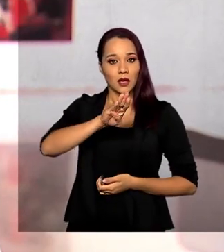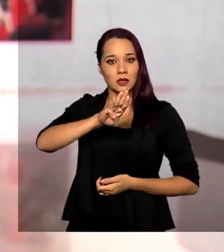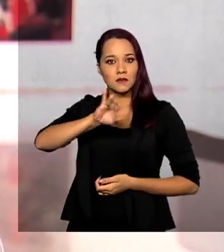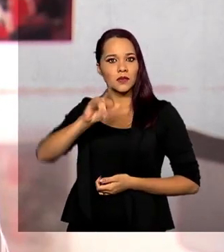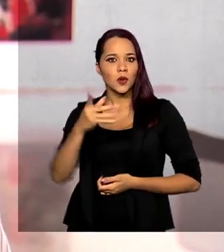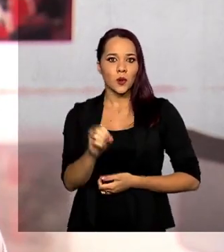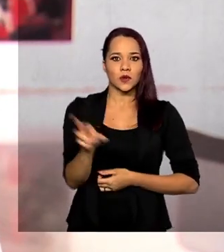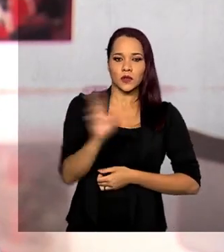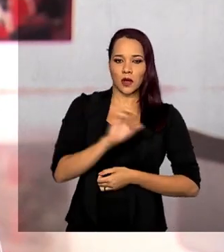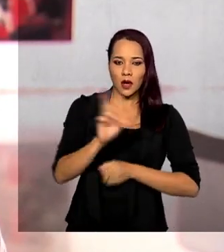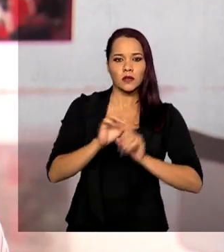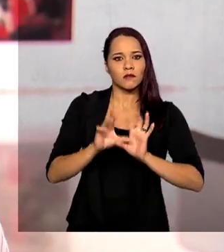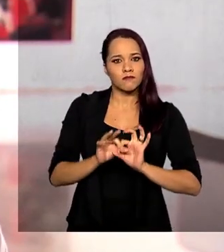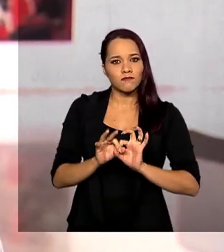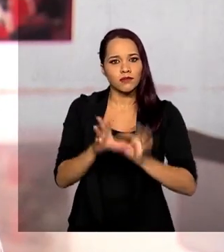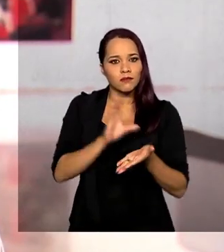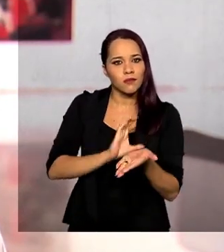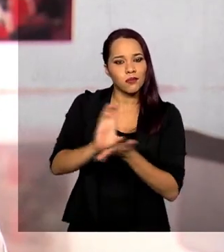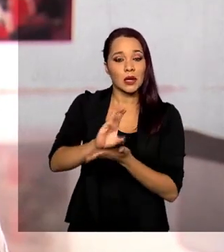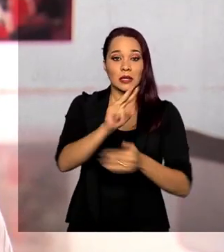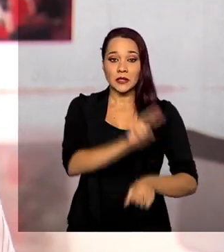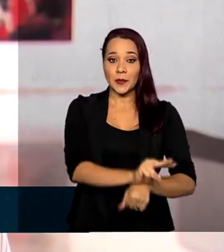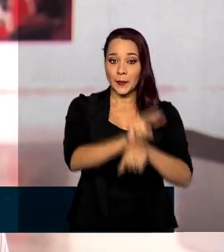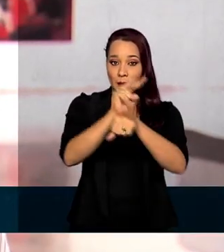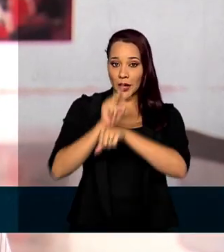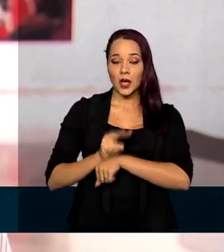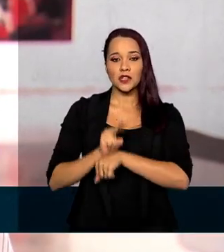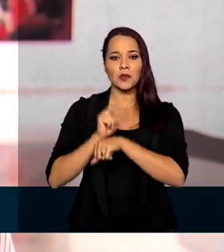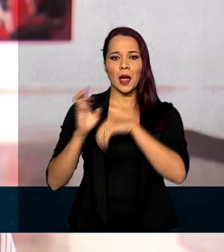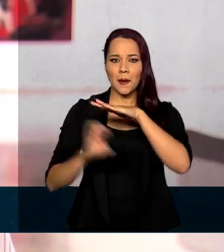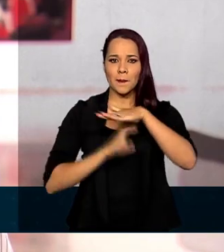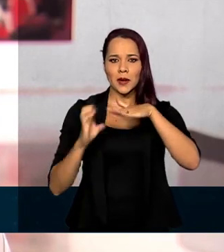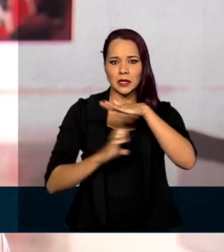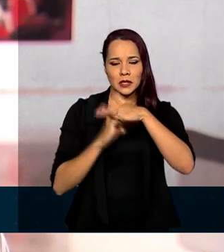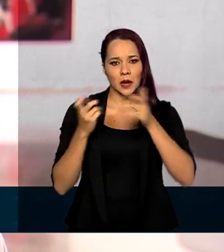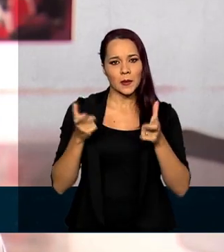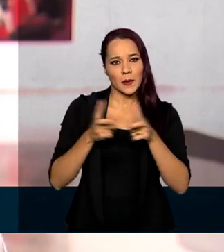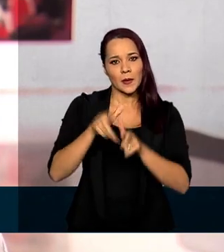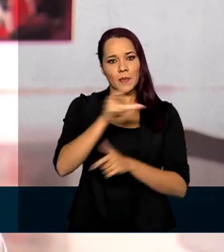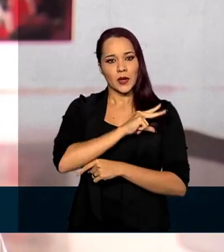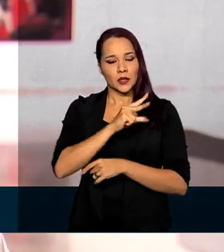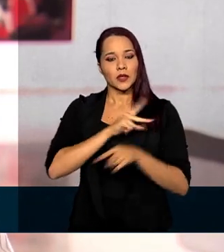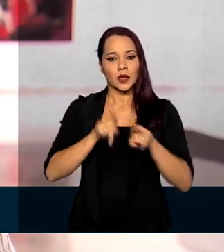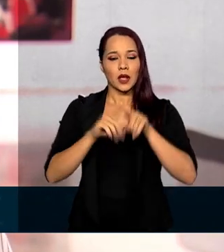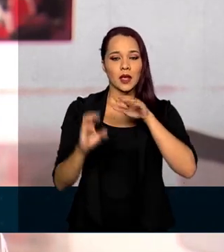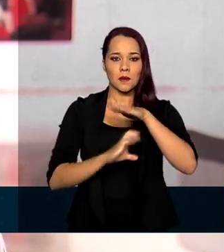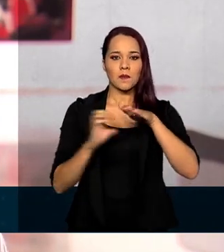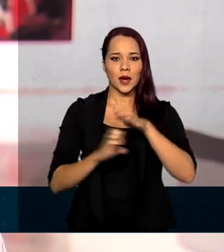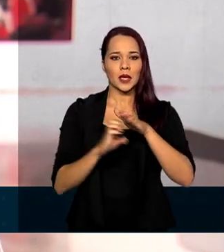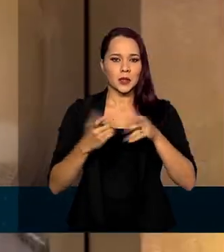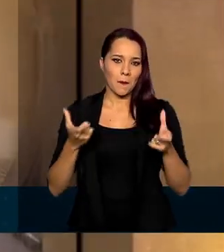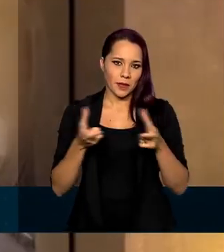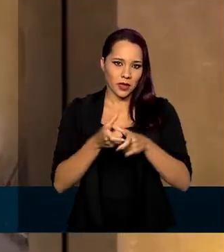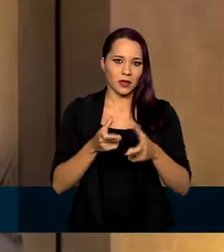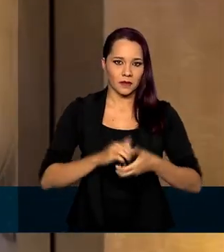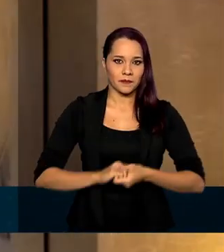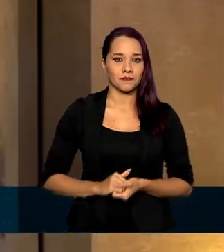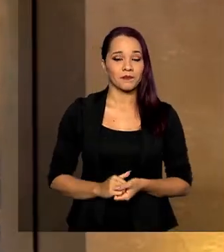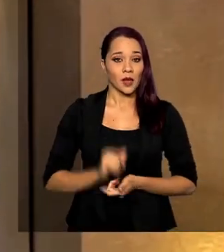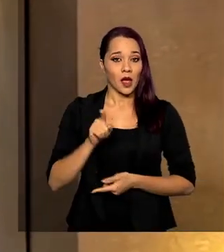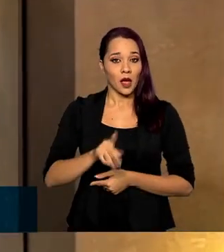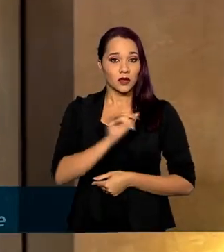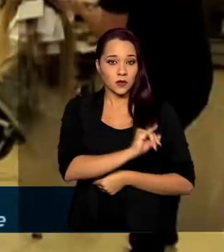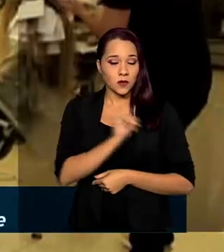de reais serão liberados em forma de empréstimos a microempreendedores individuais e empresas de pequeno porte. As